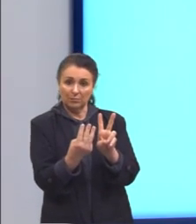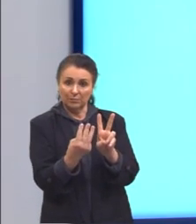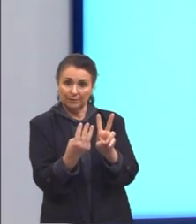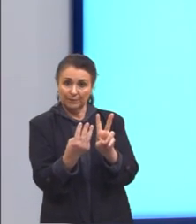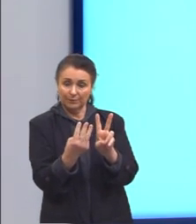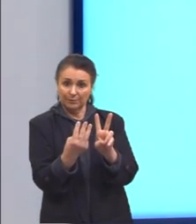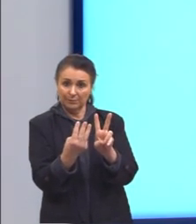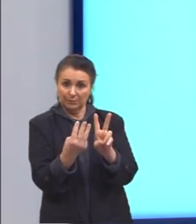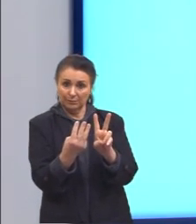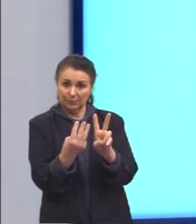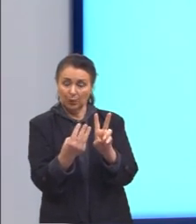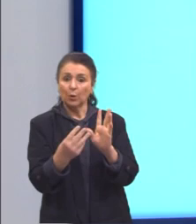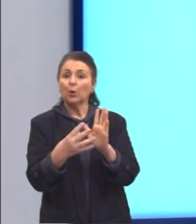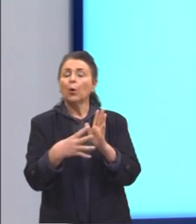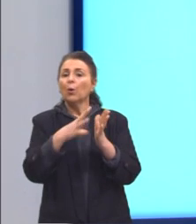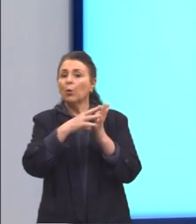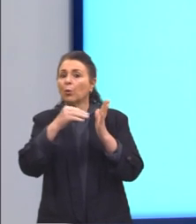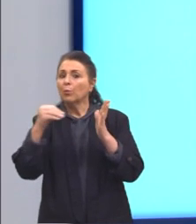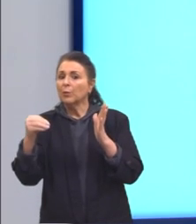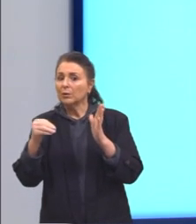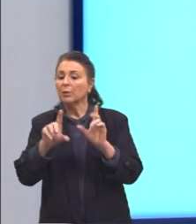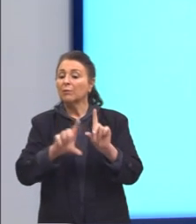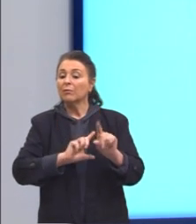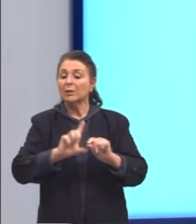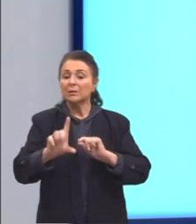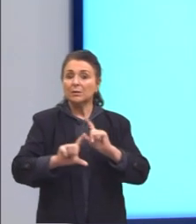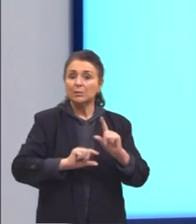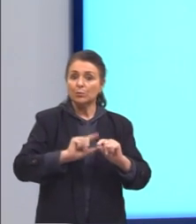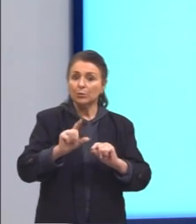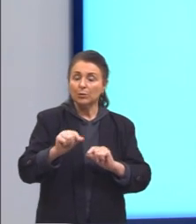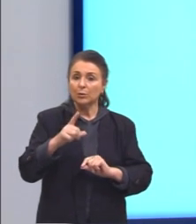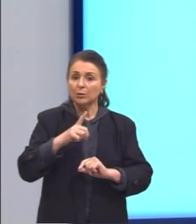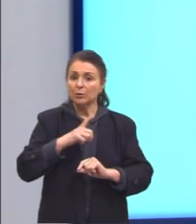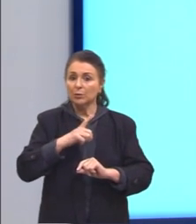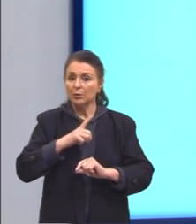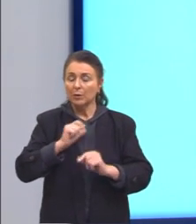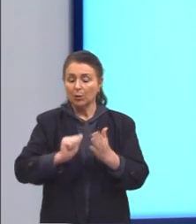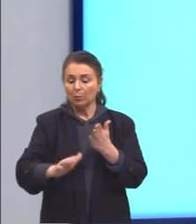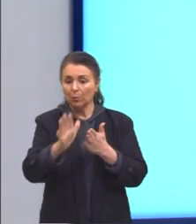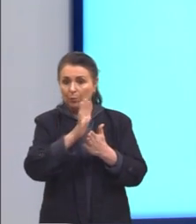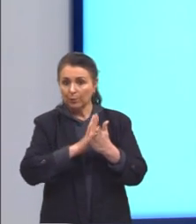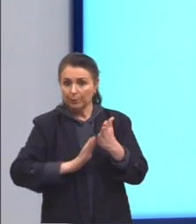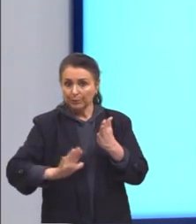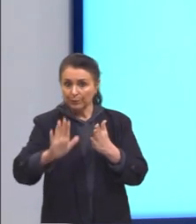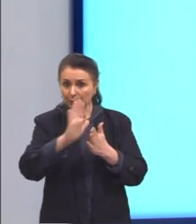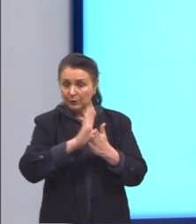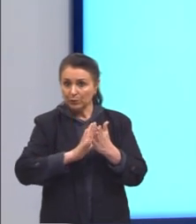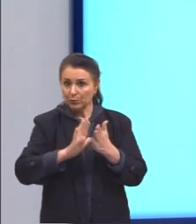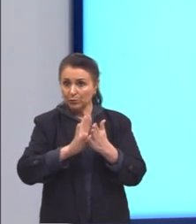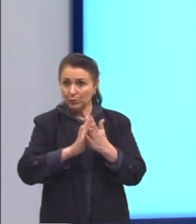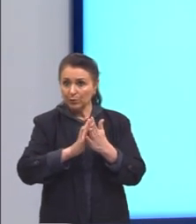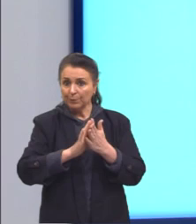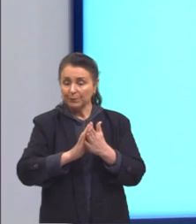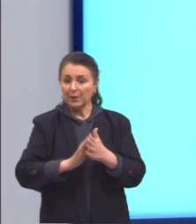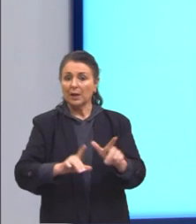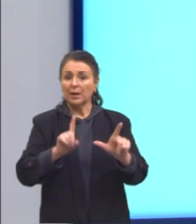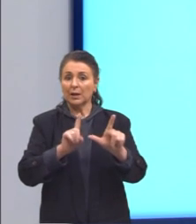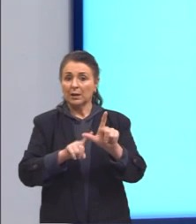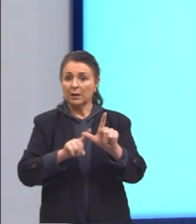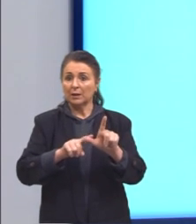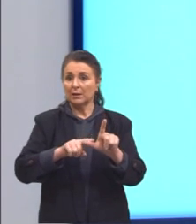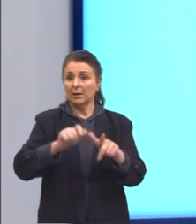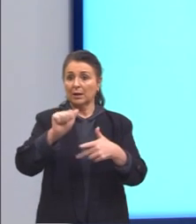condições, o modelo que deverá ser escolhido tem como face útil para impressão letra A, o